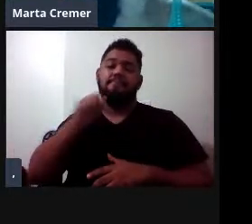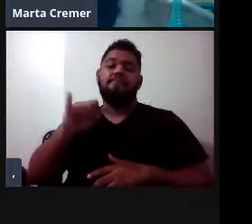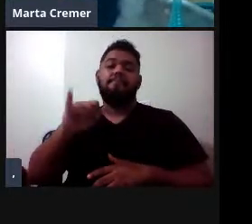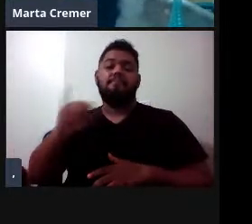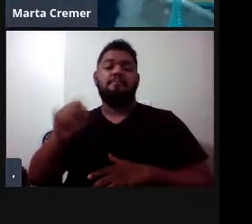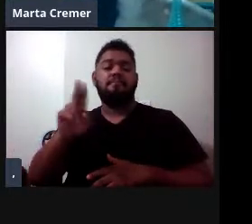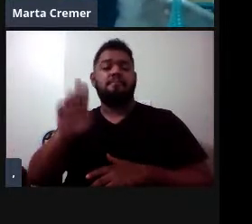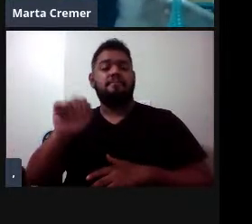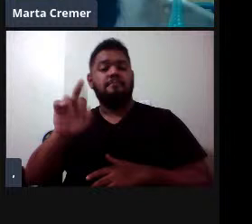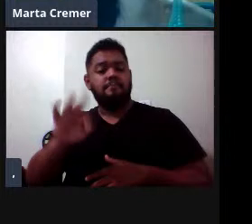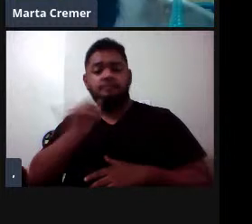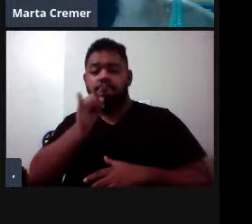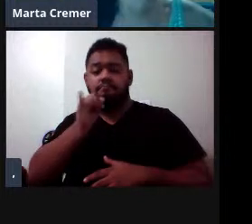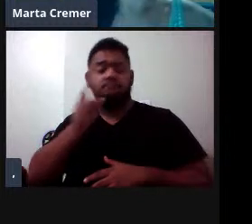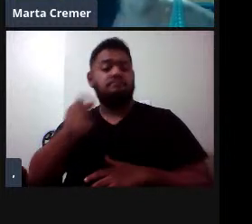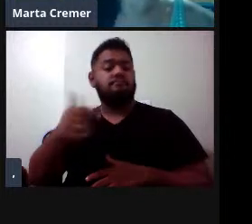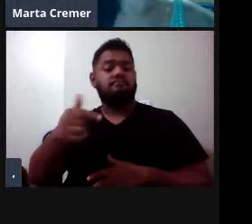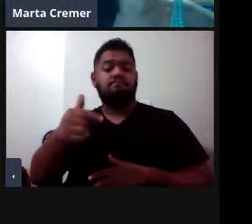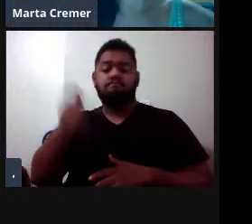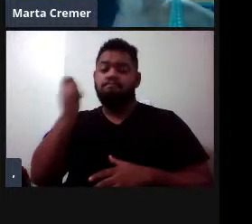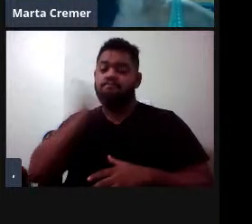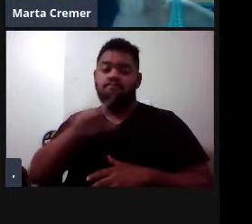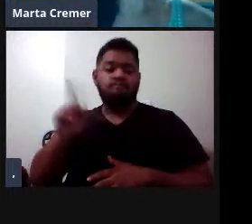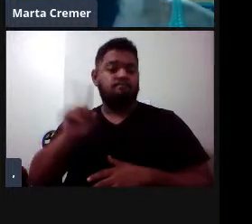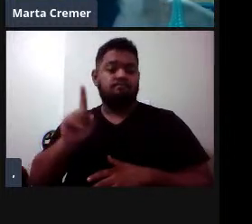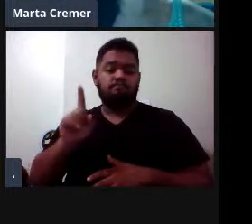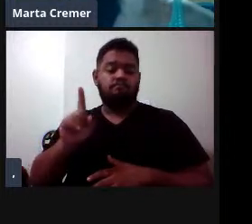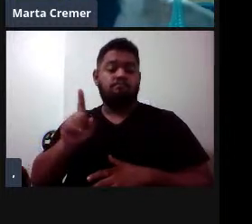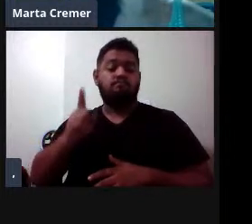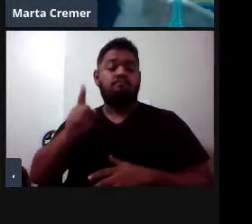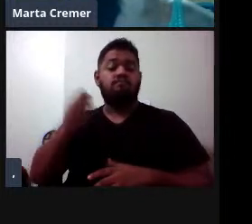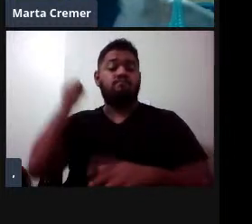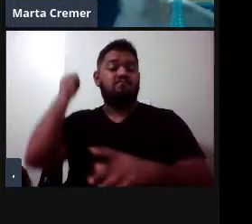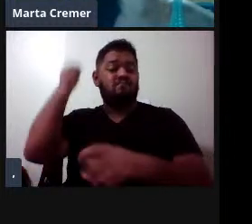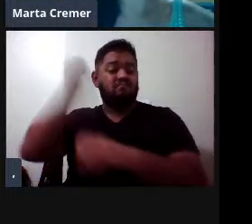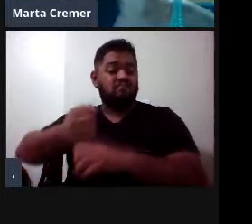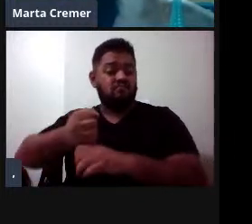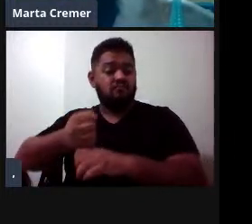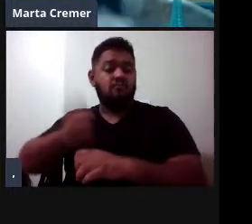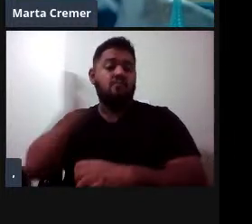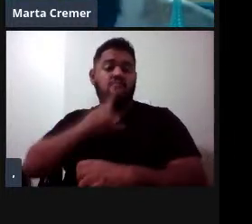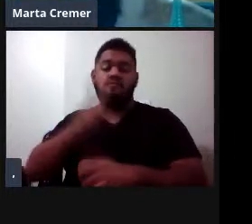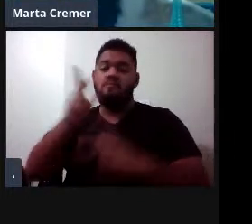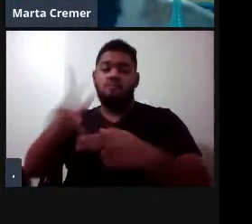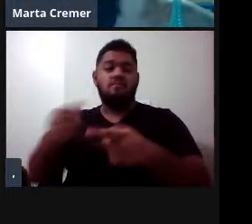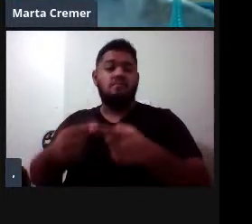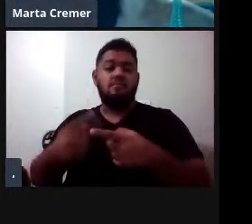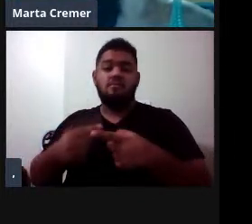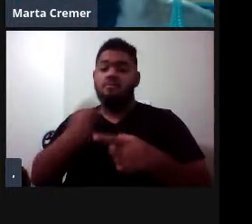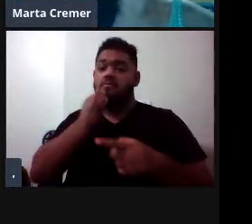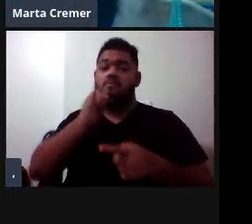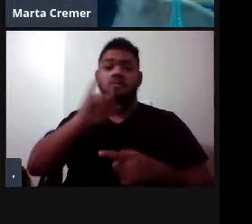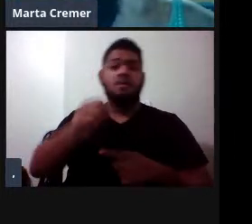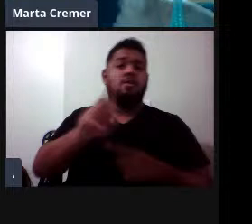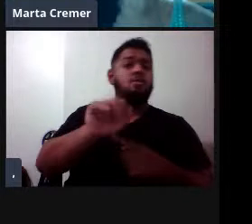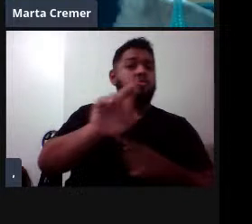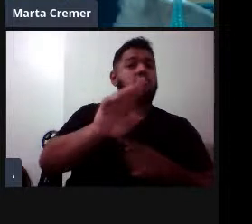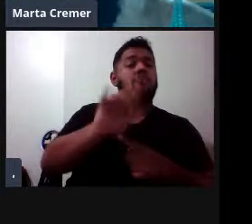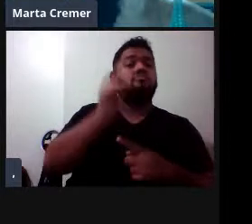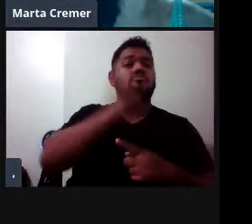azul, uma espécie que não se recuperou do período da caça, né, não da mesma fase, jubarte se recuperaram de uma forma bem